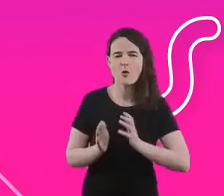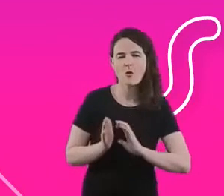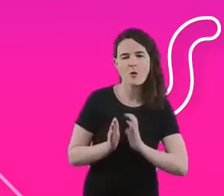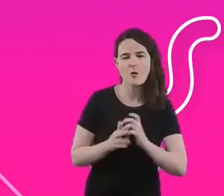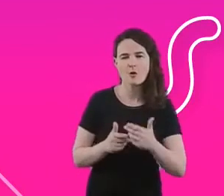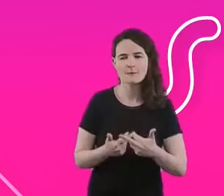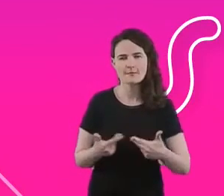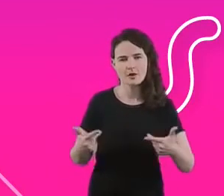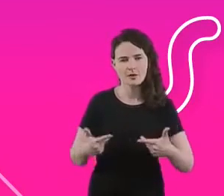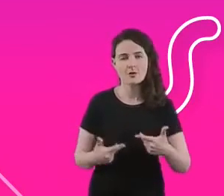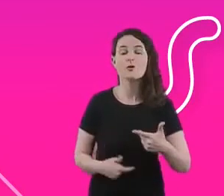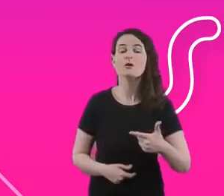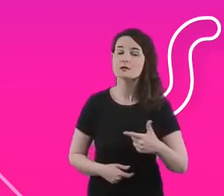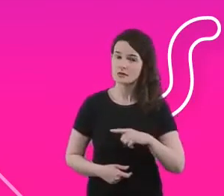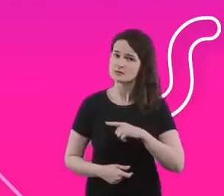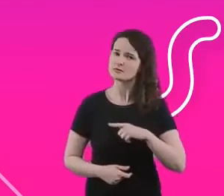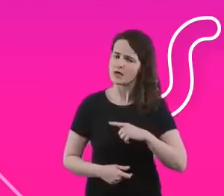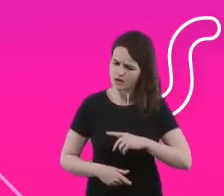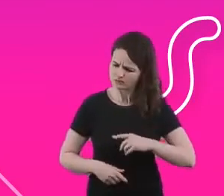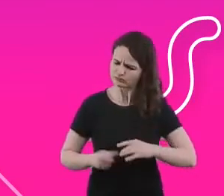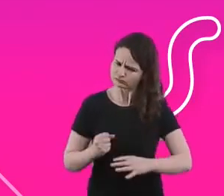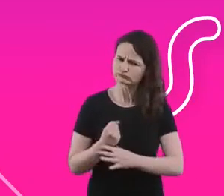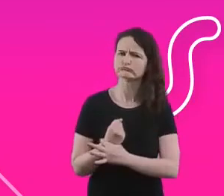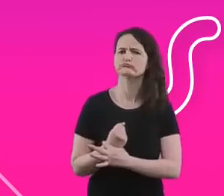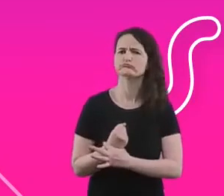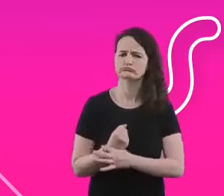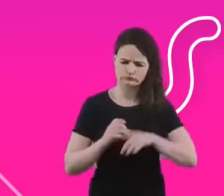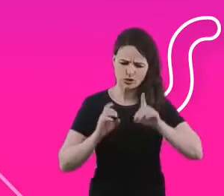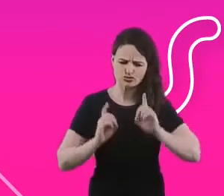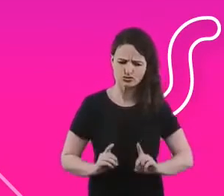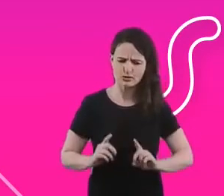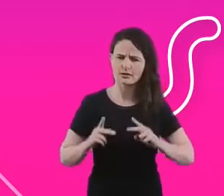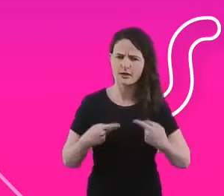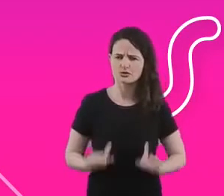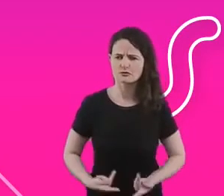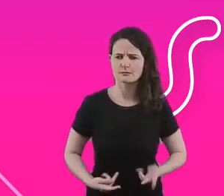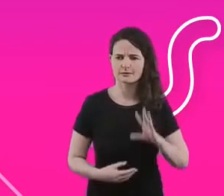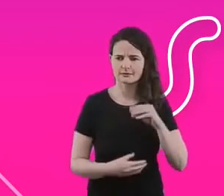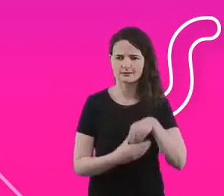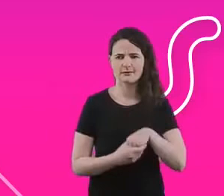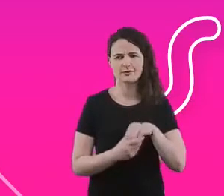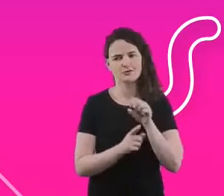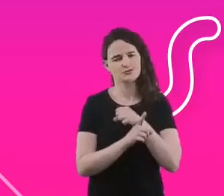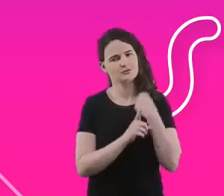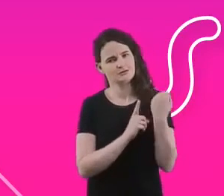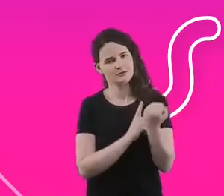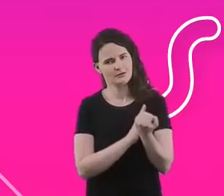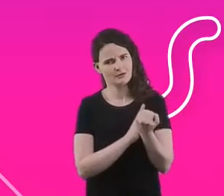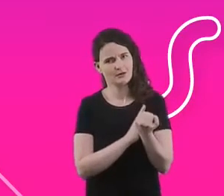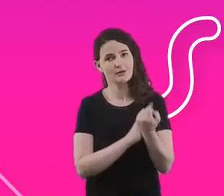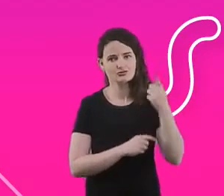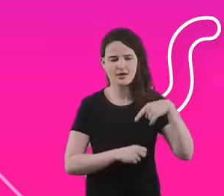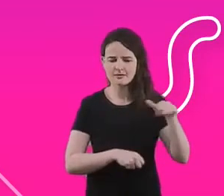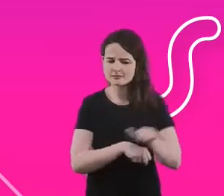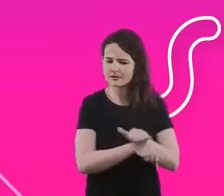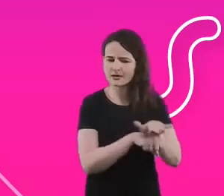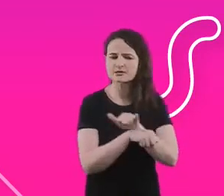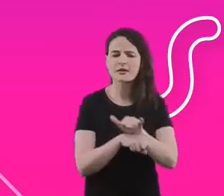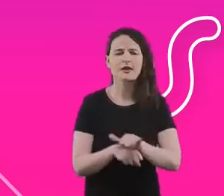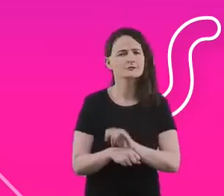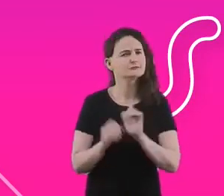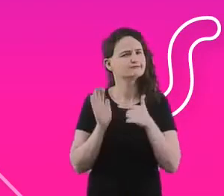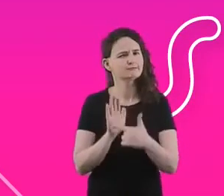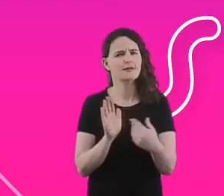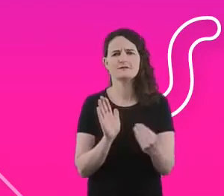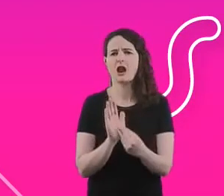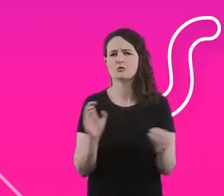dignidade humana, né? Que fazem a gente se reconhecer dentro da sociedade. As ações que não deixam a gente sentindo falta, né? Mas que realmente